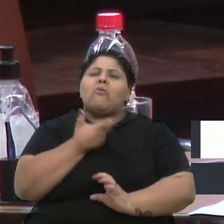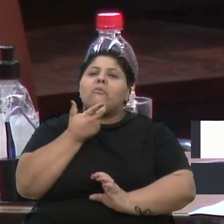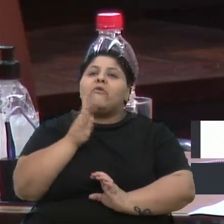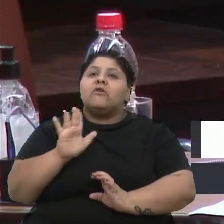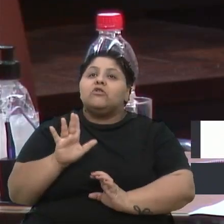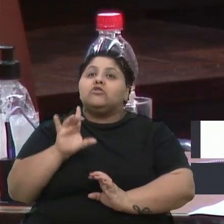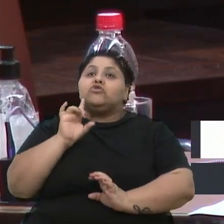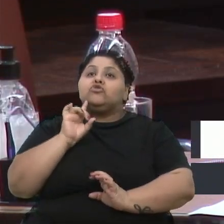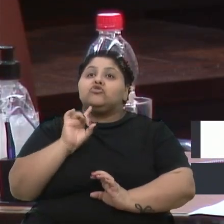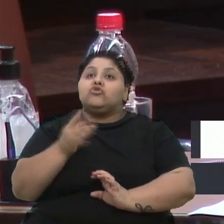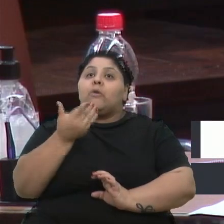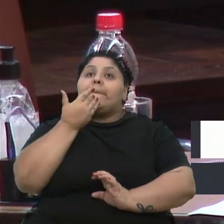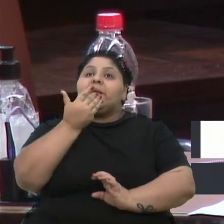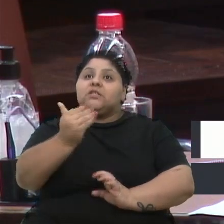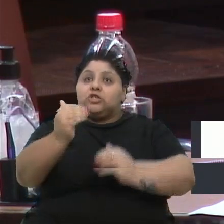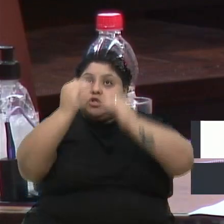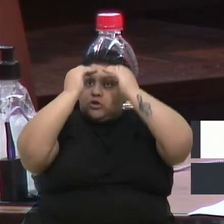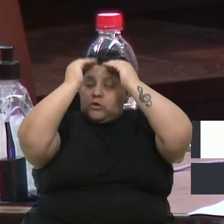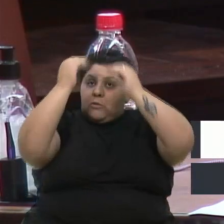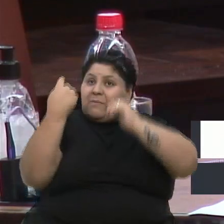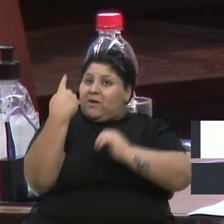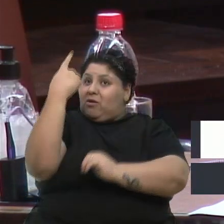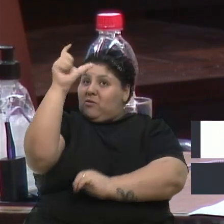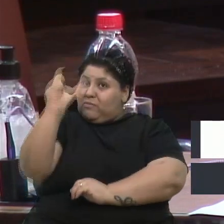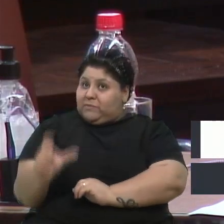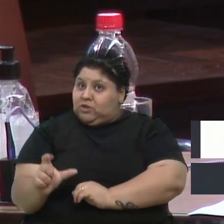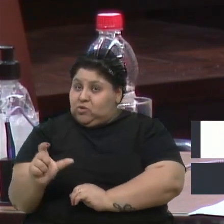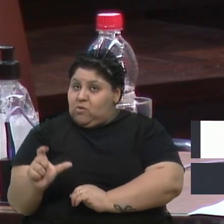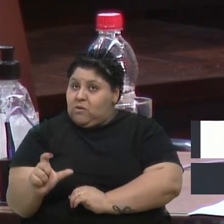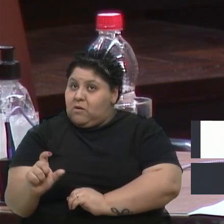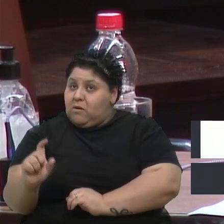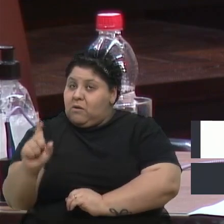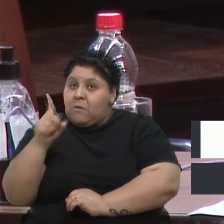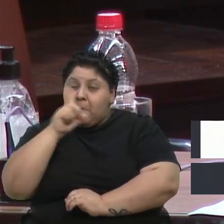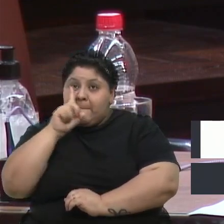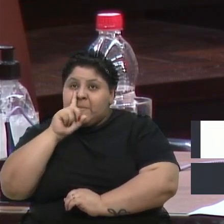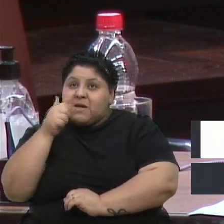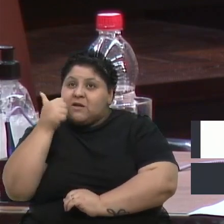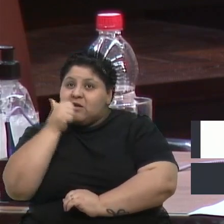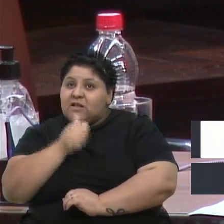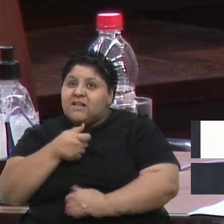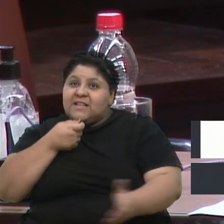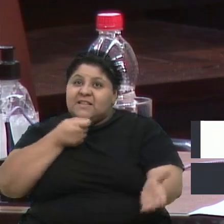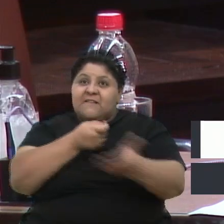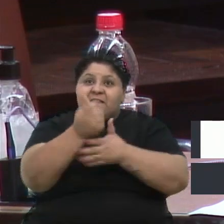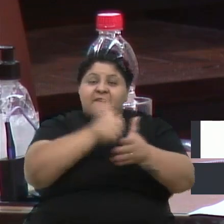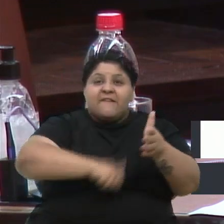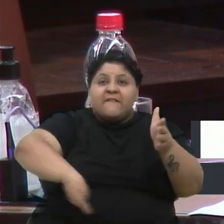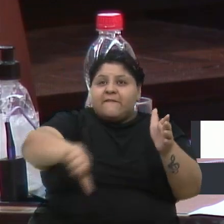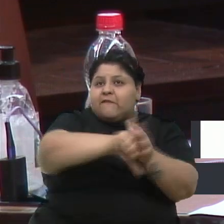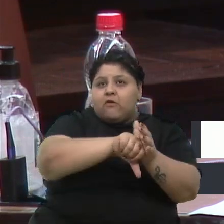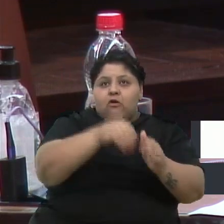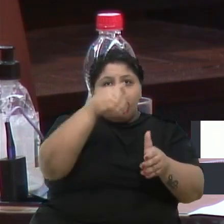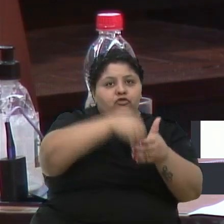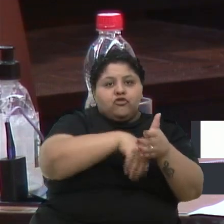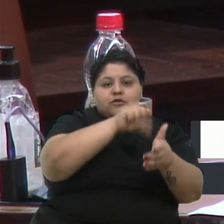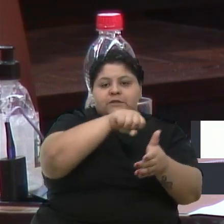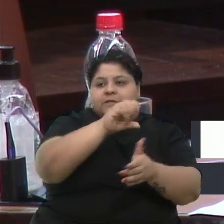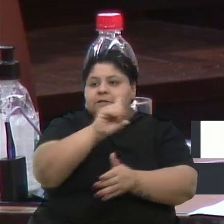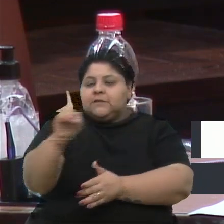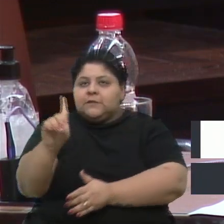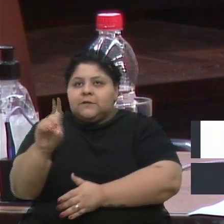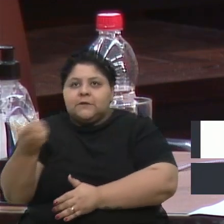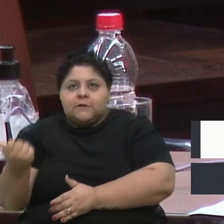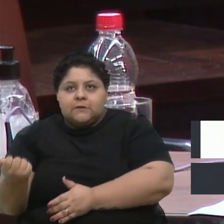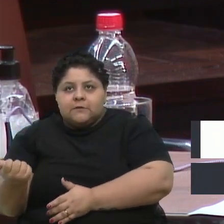pedindo respeito para uma pessoa que é uma mãe, uma mulher, dizendo que ela defende bandido, que ela votou sim, votou não a um projeto, e votando não defende